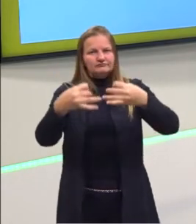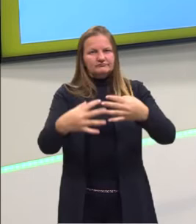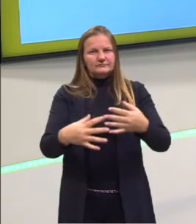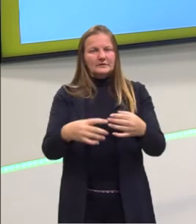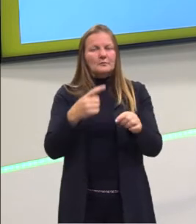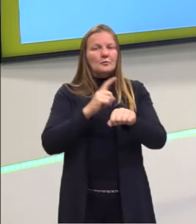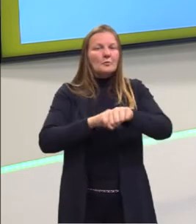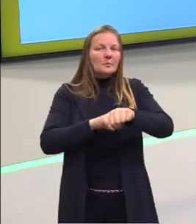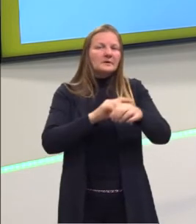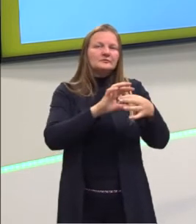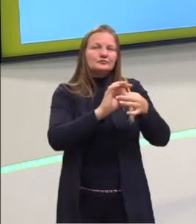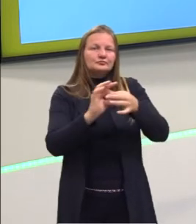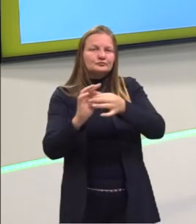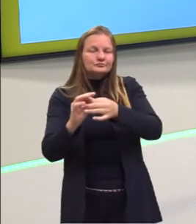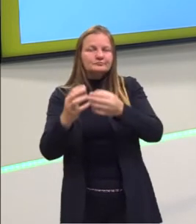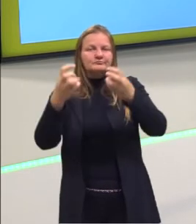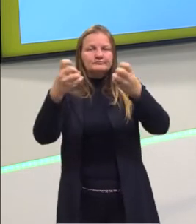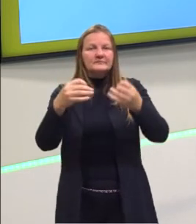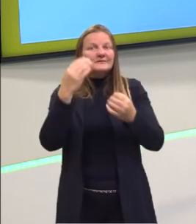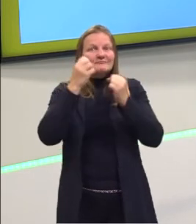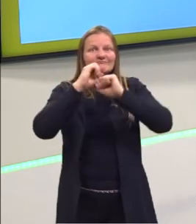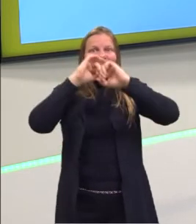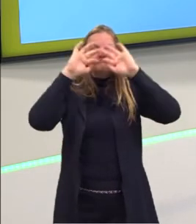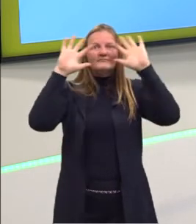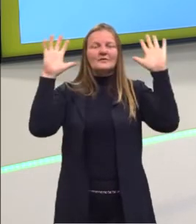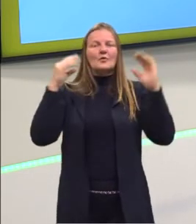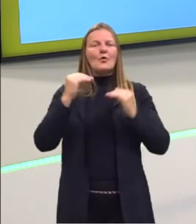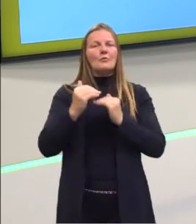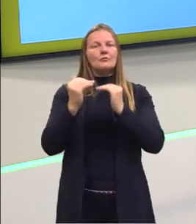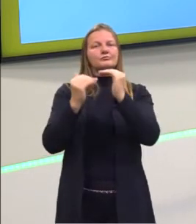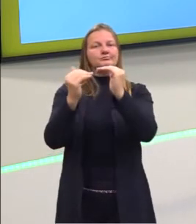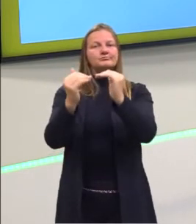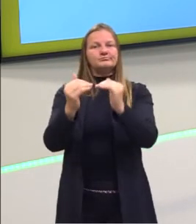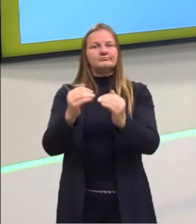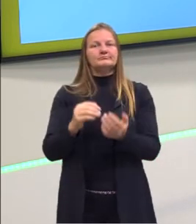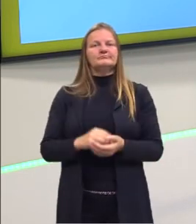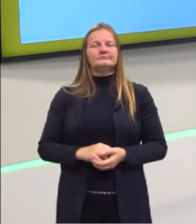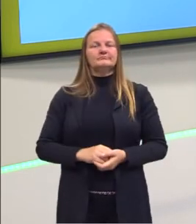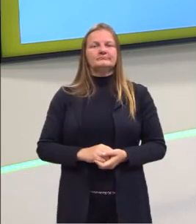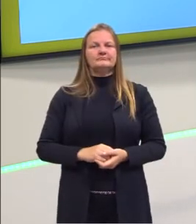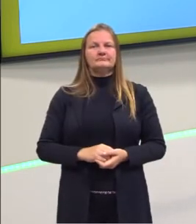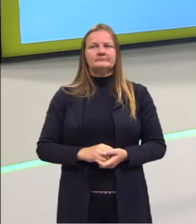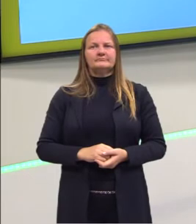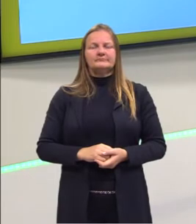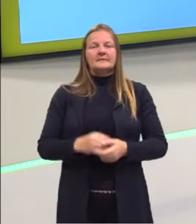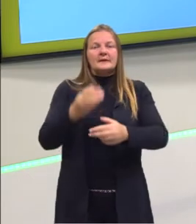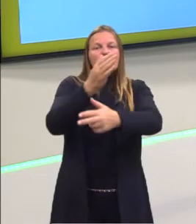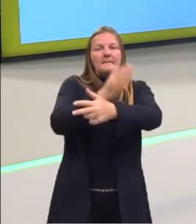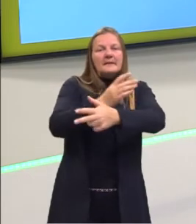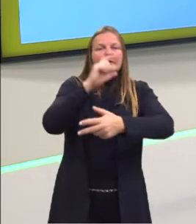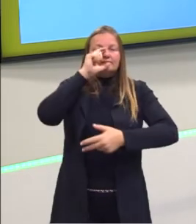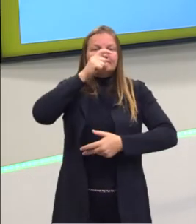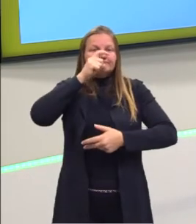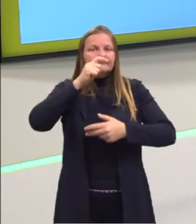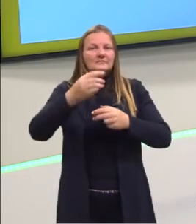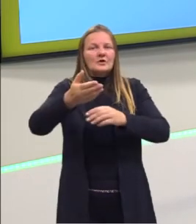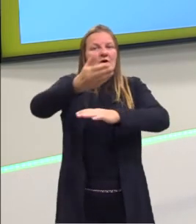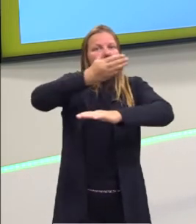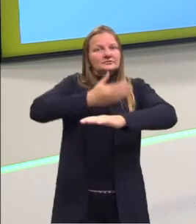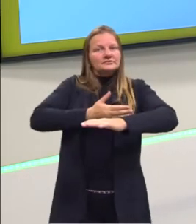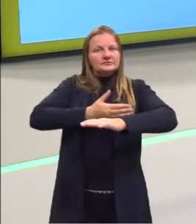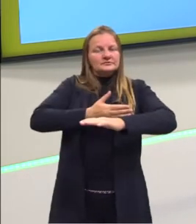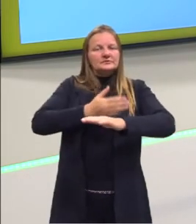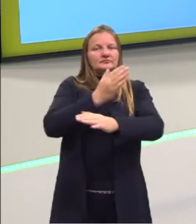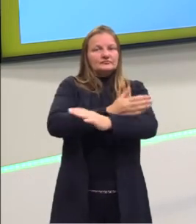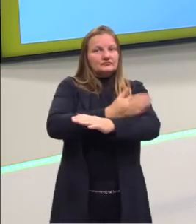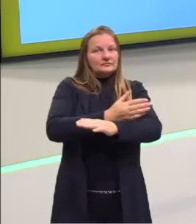justamente essa questão para a gente poder entender esse processo de colonização. Porque falar da arte pré-colombiana é justamente falar dessa